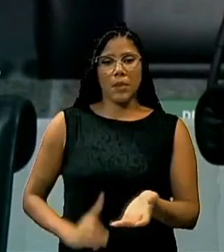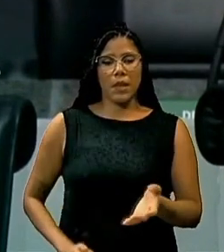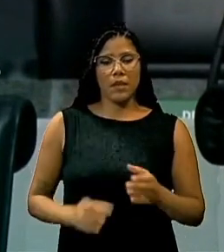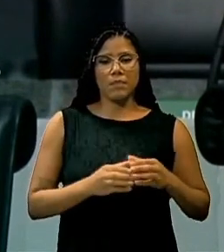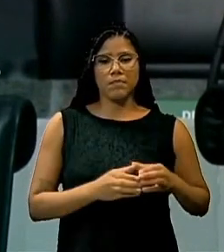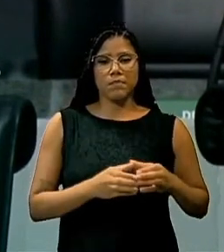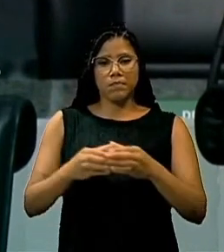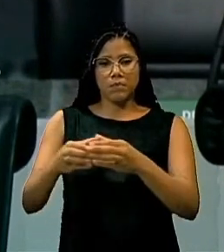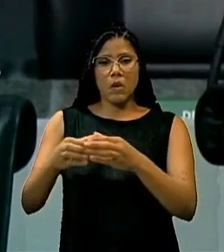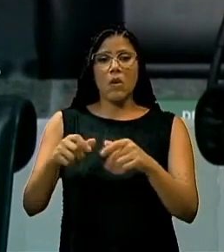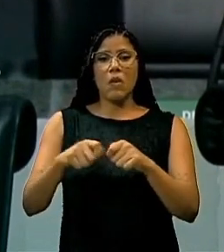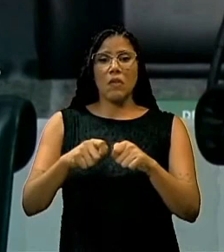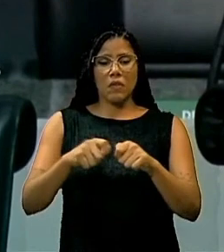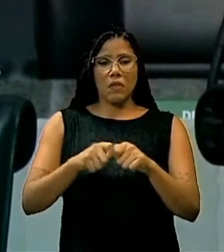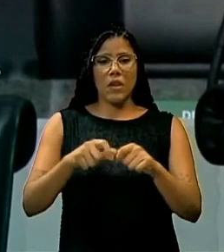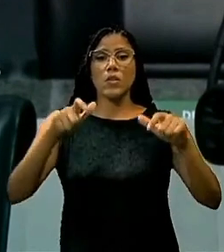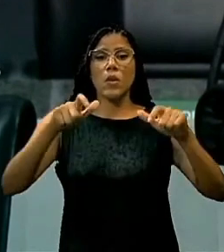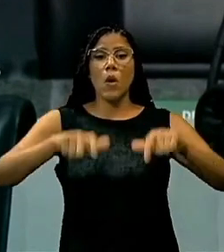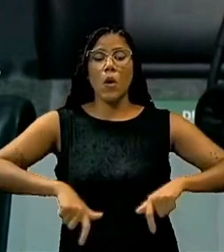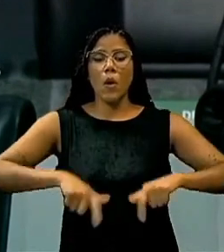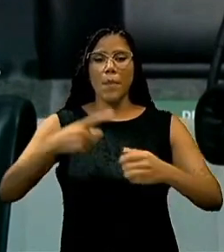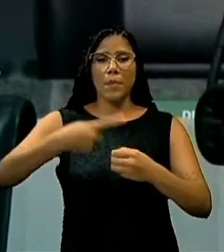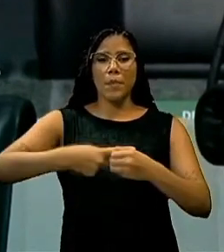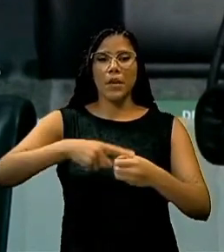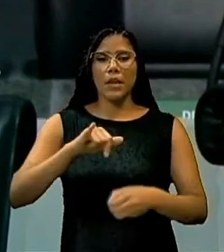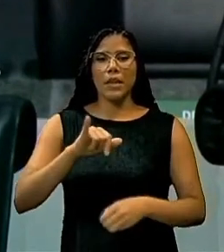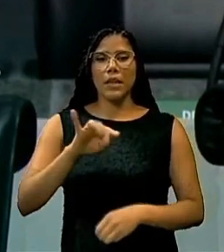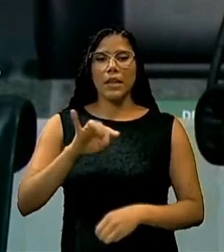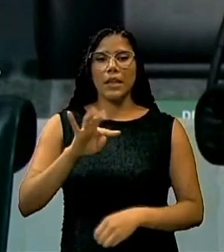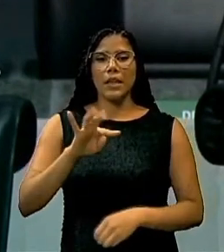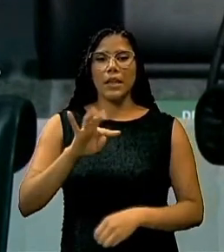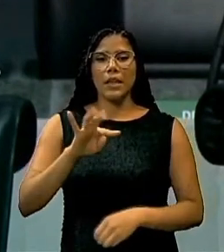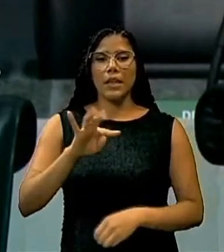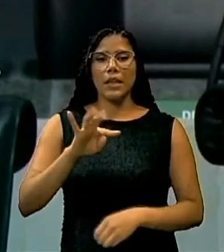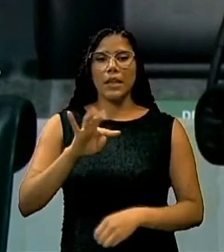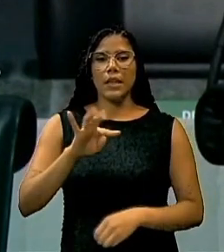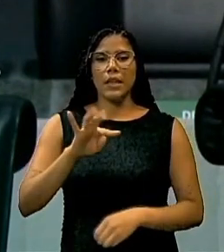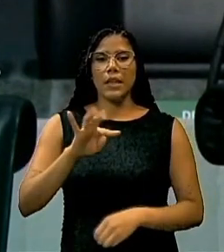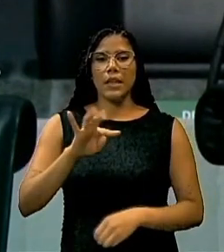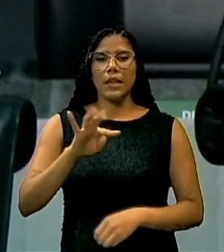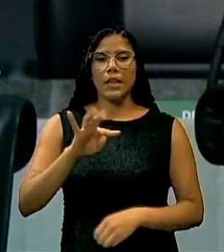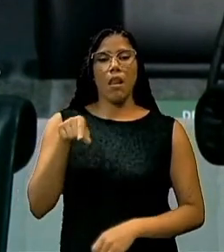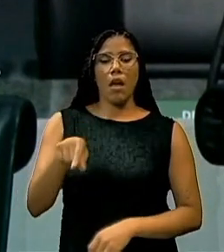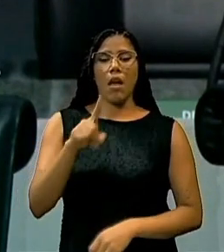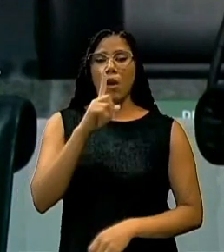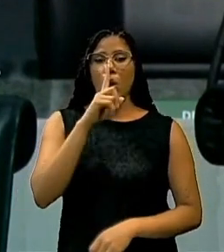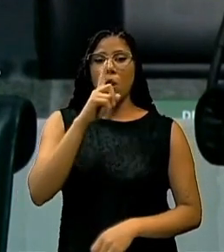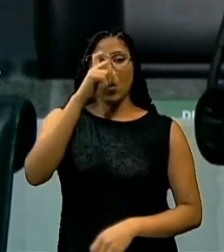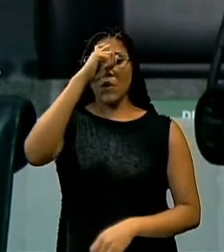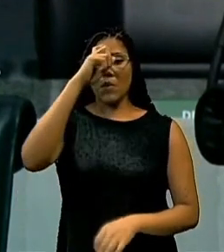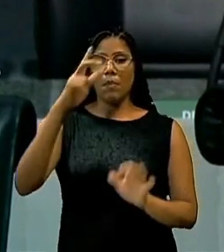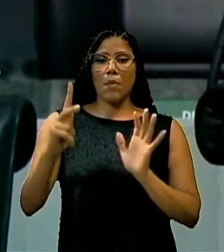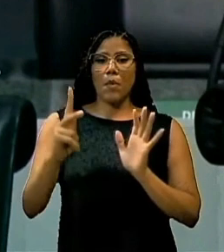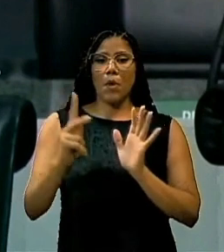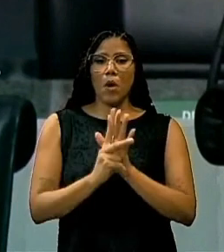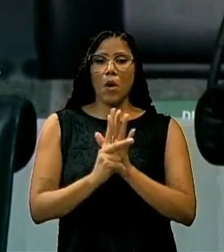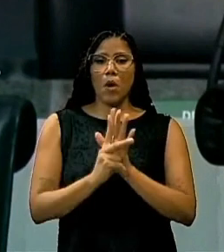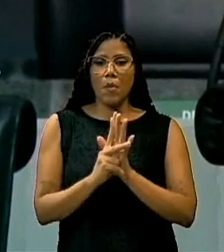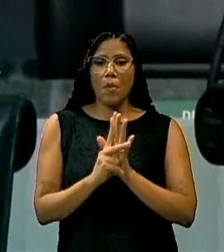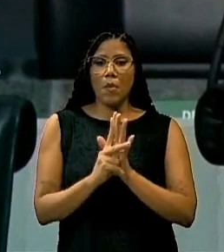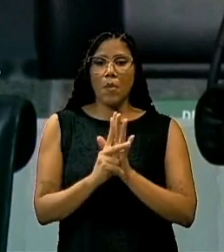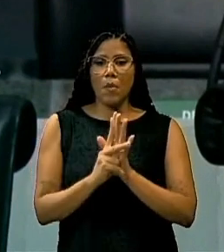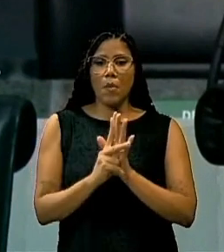fez ao município de Itapipoca, lá no hospital de